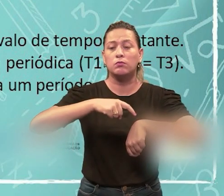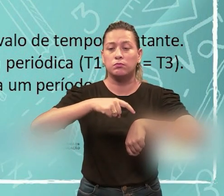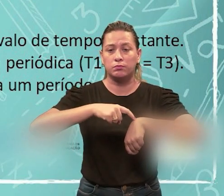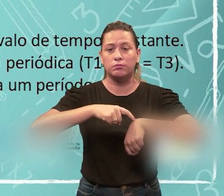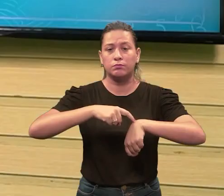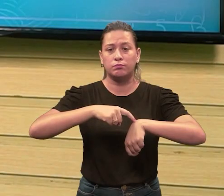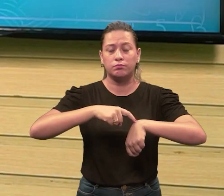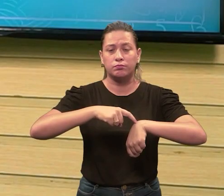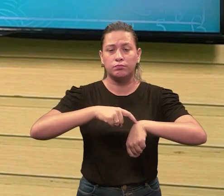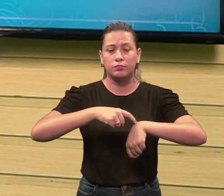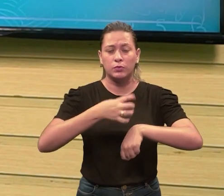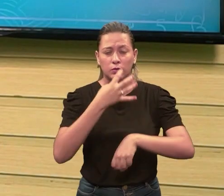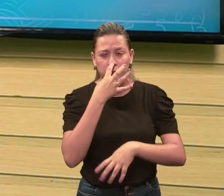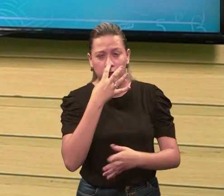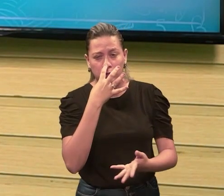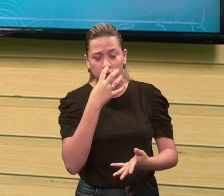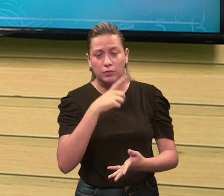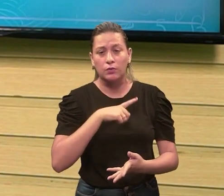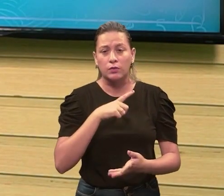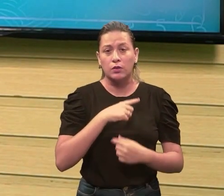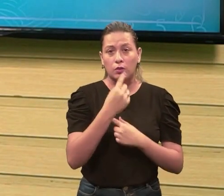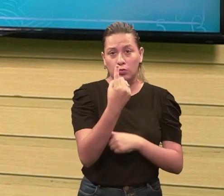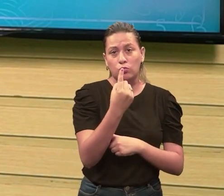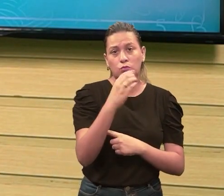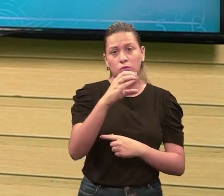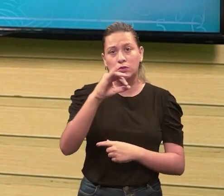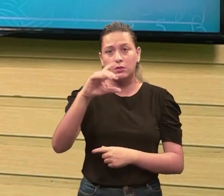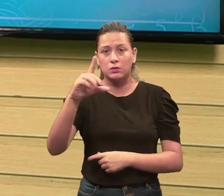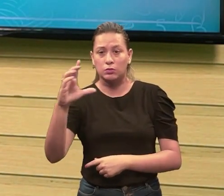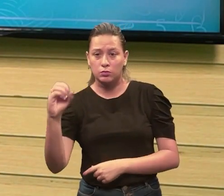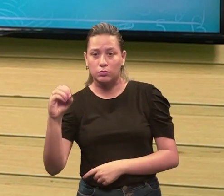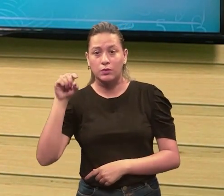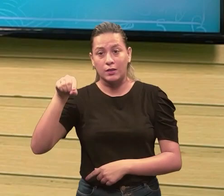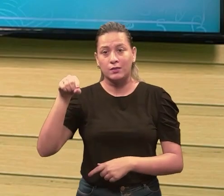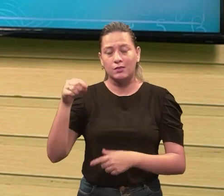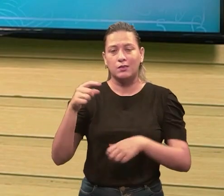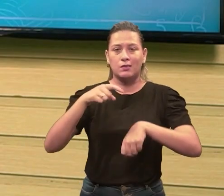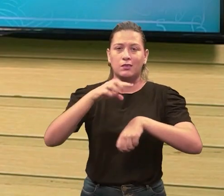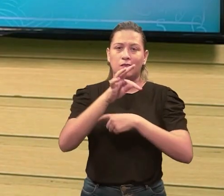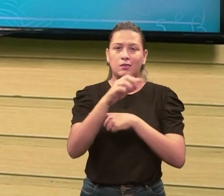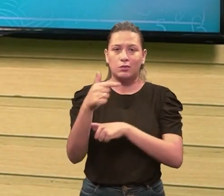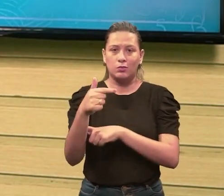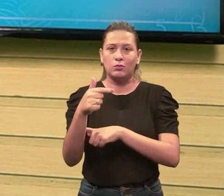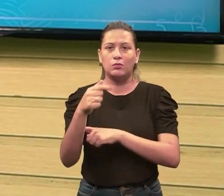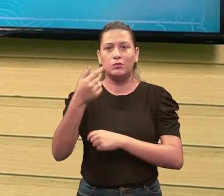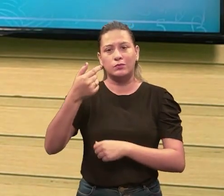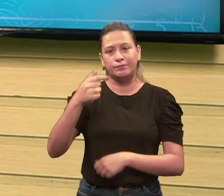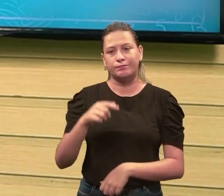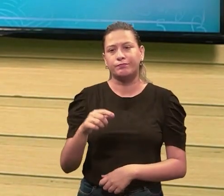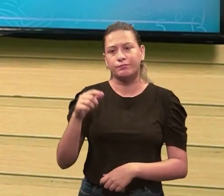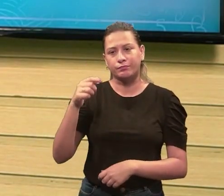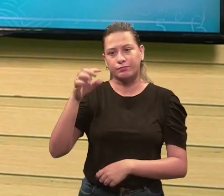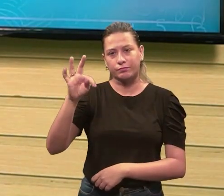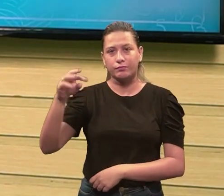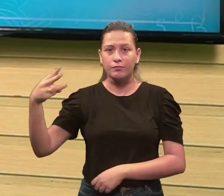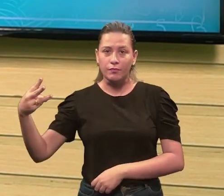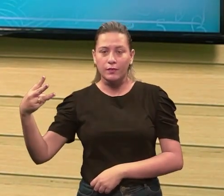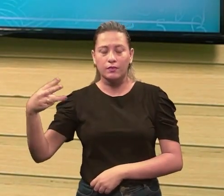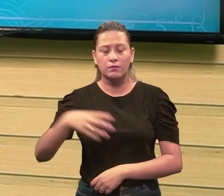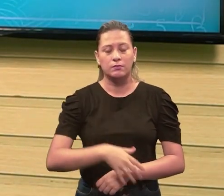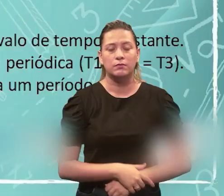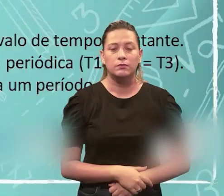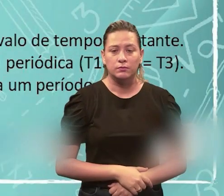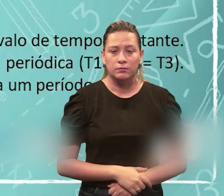medido, então, aqui eu tenho um primeiro ciclo, T2, mais um ciclo, T3, mais um ciclo, e assim